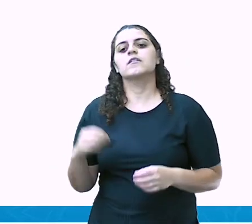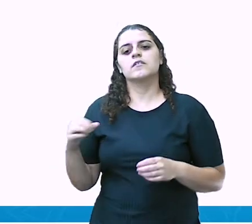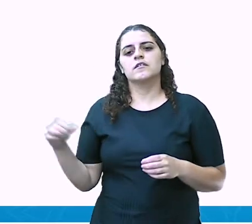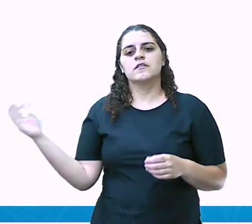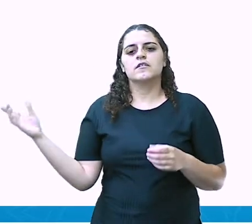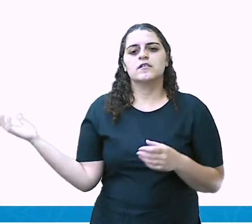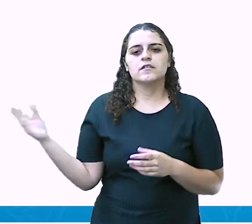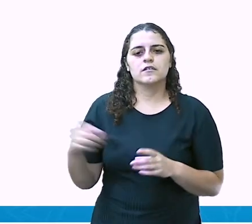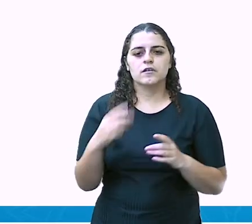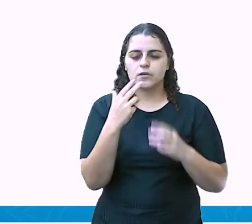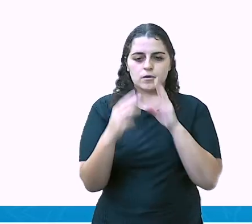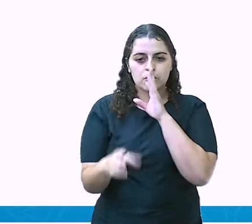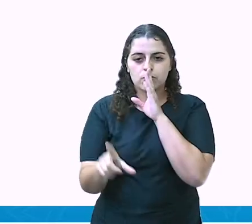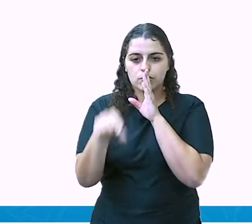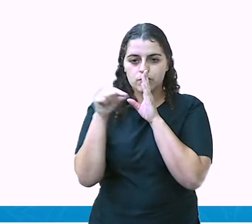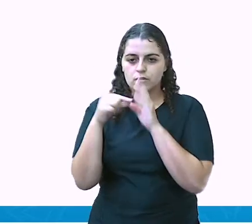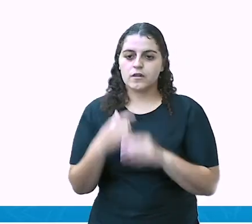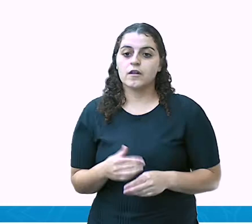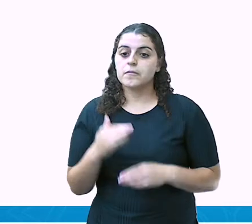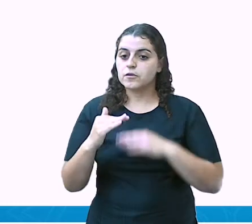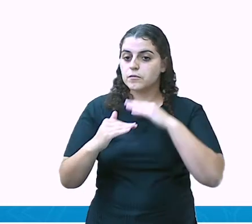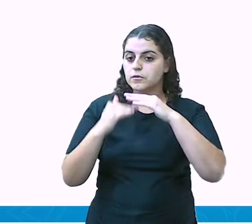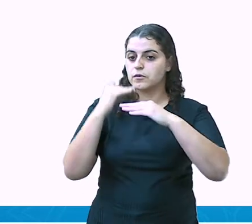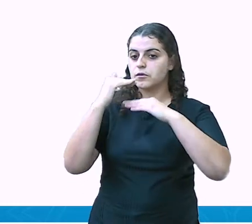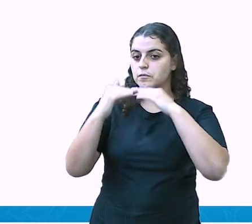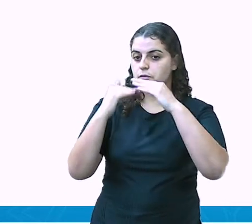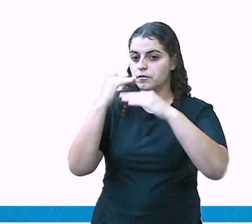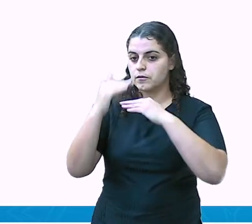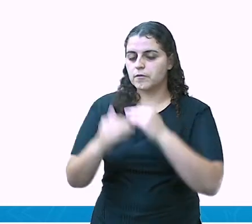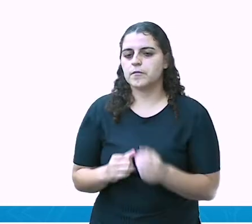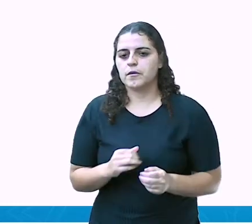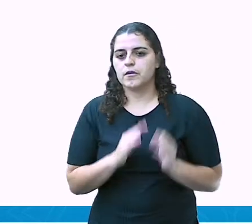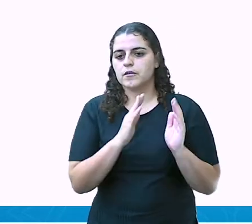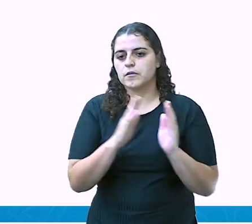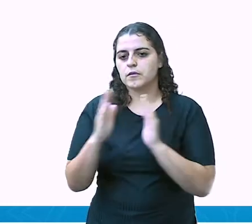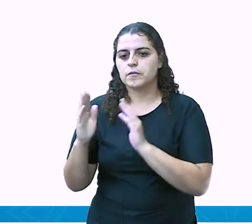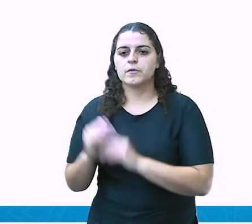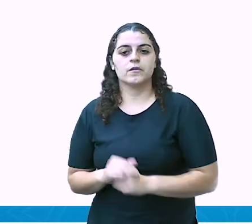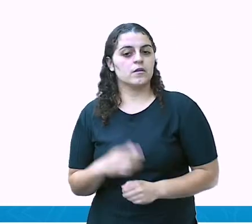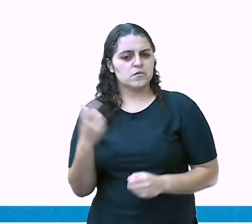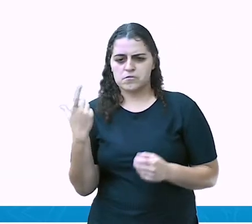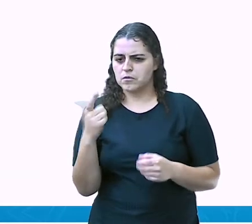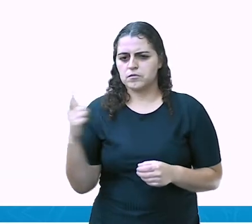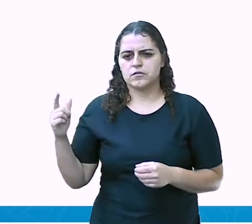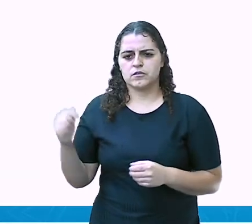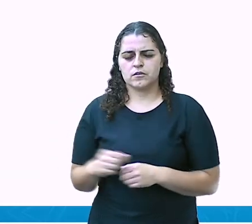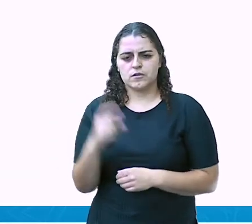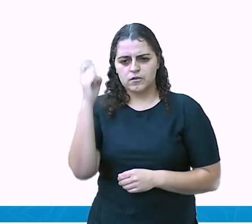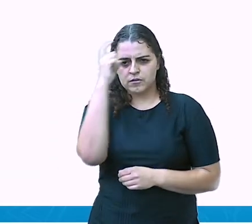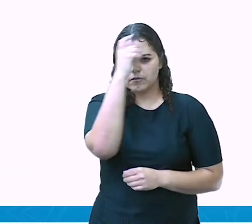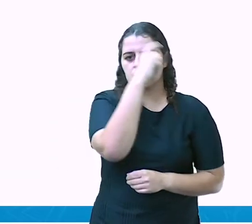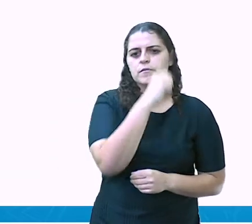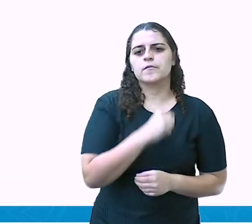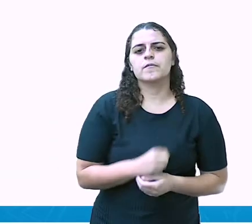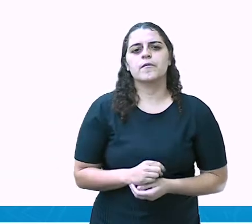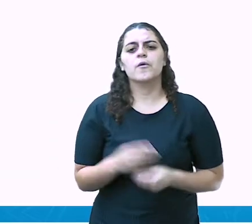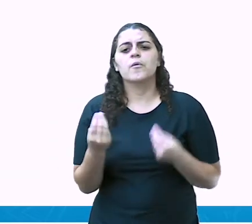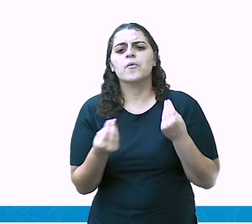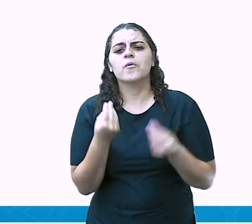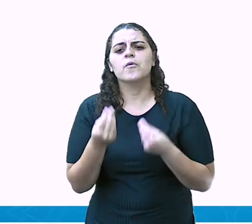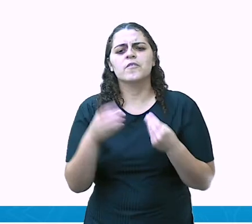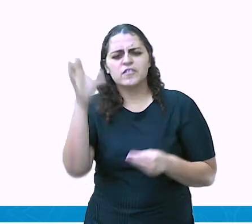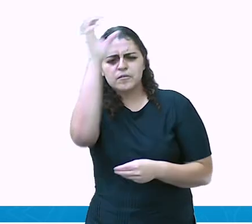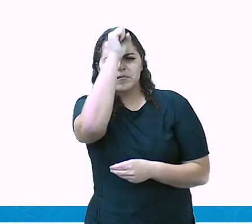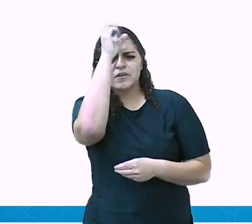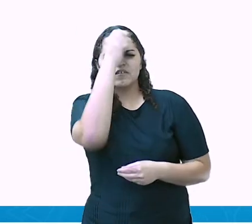Lembra que ela passou por todos os processos, tudo perfeitamente? Então, ela não tem essa dificuldade. Como vai ser, o